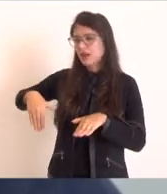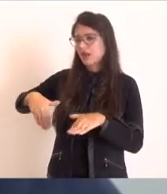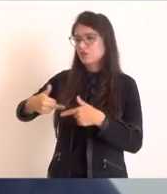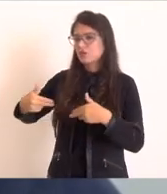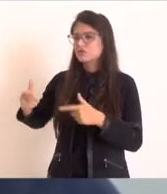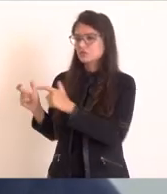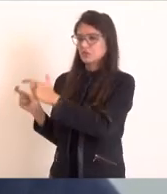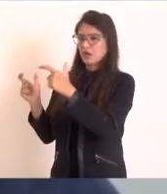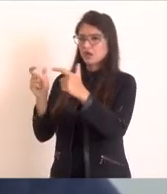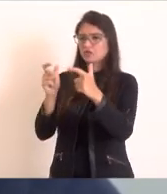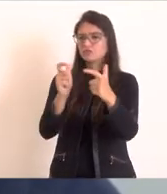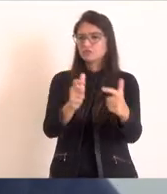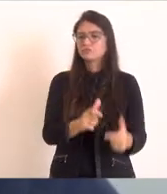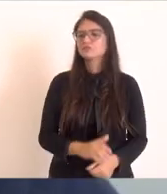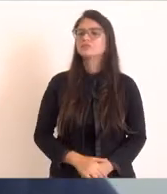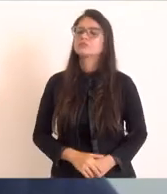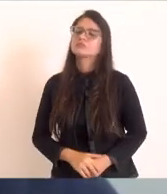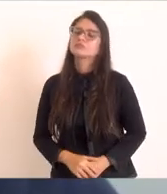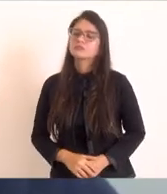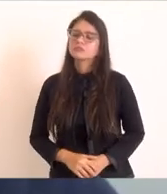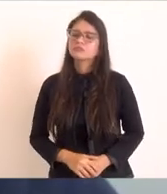nessa parceria,